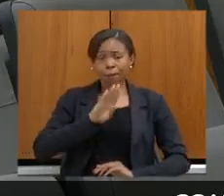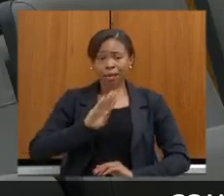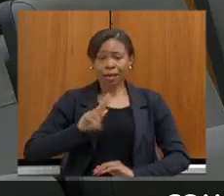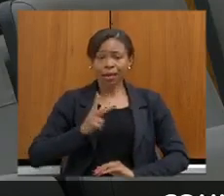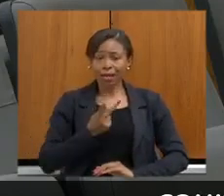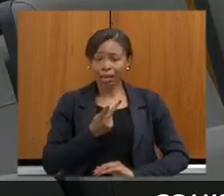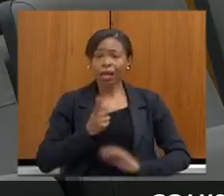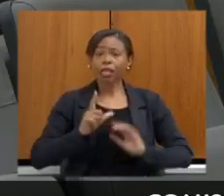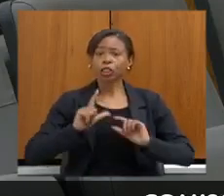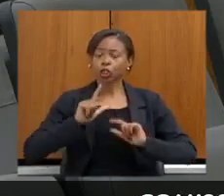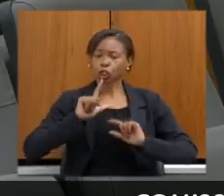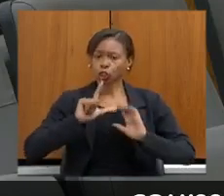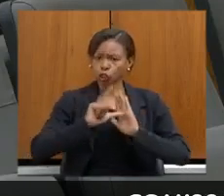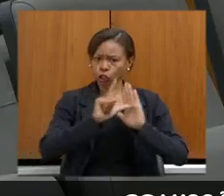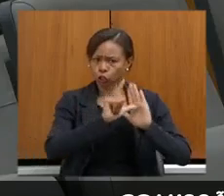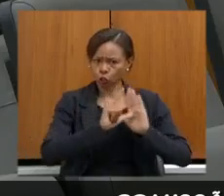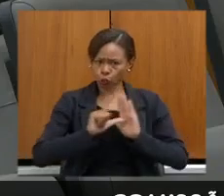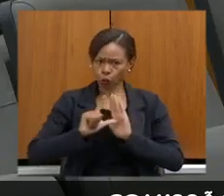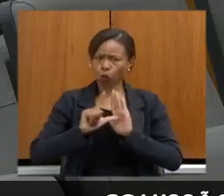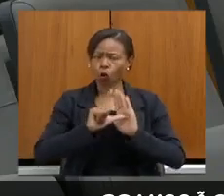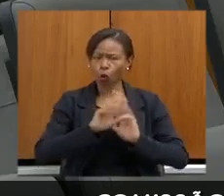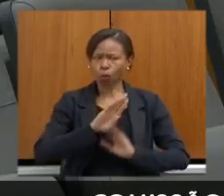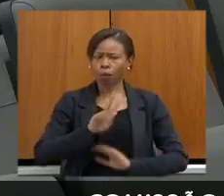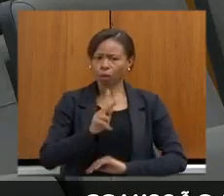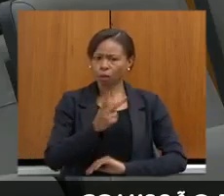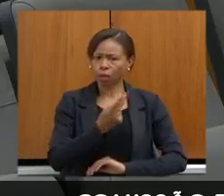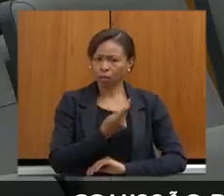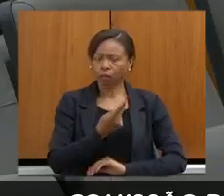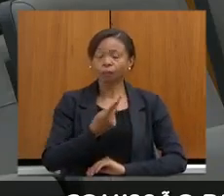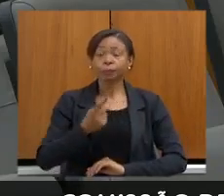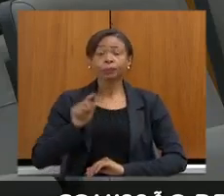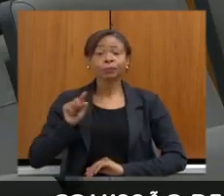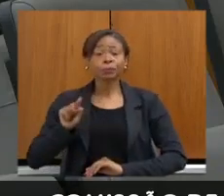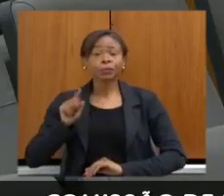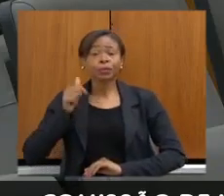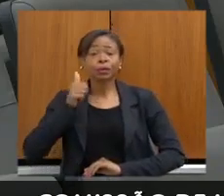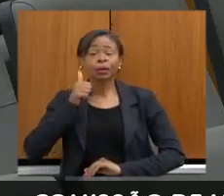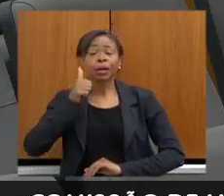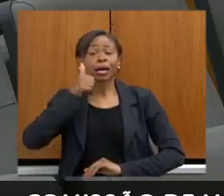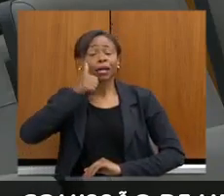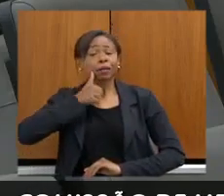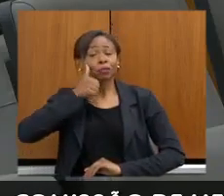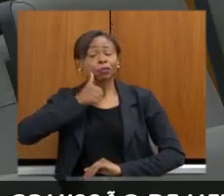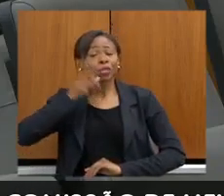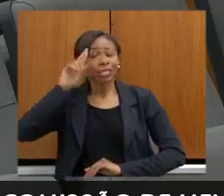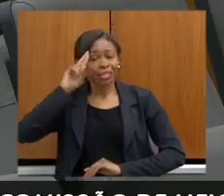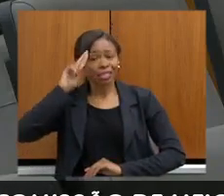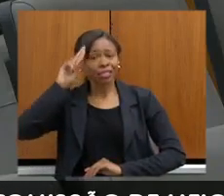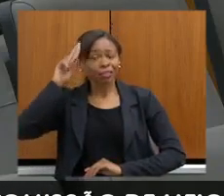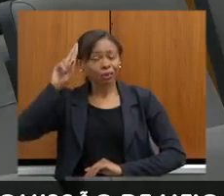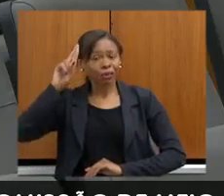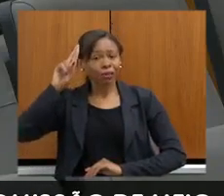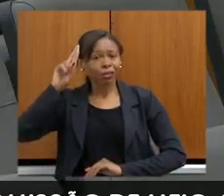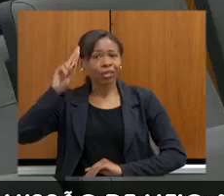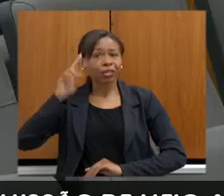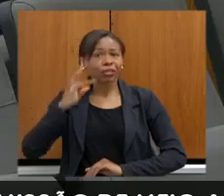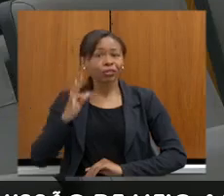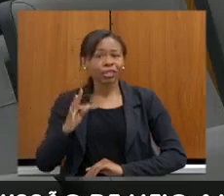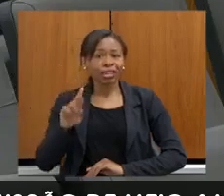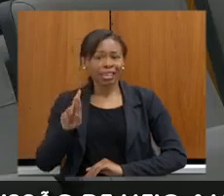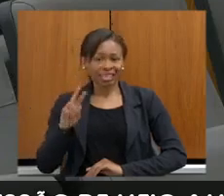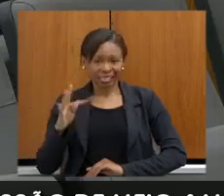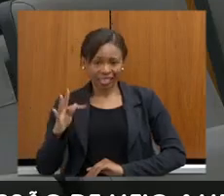estabelecimentos comerciais, sou filho de uma diretora do Tribunal Regional do Trabalho,